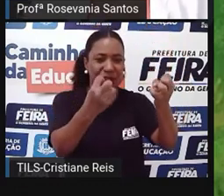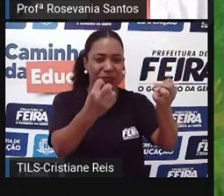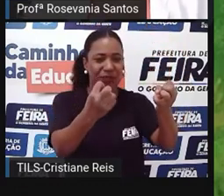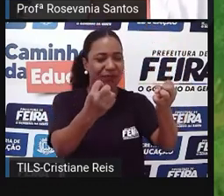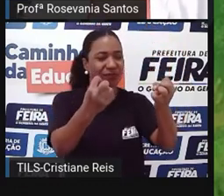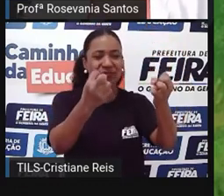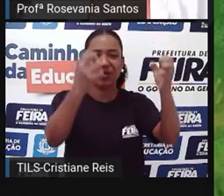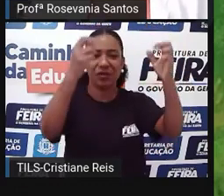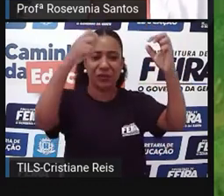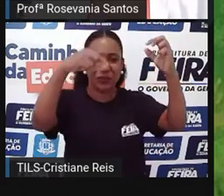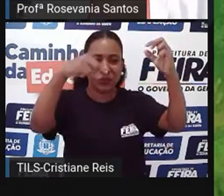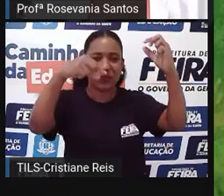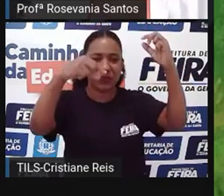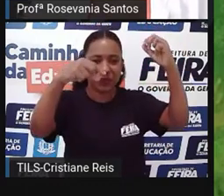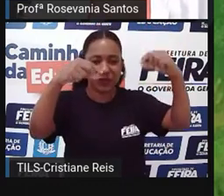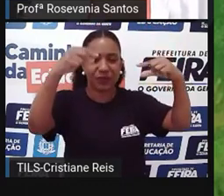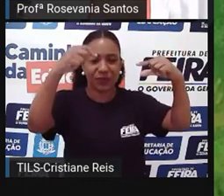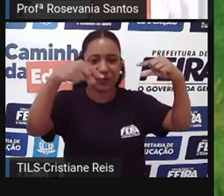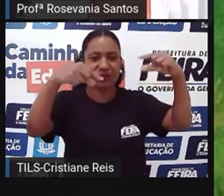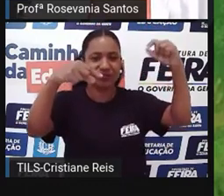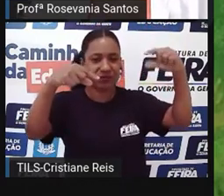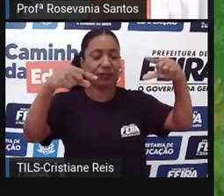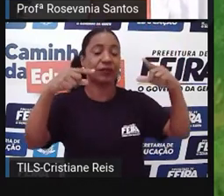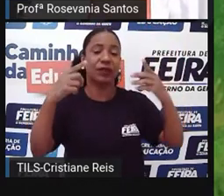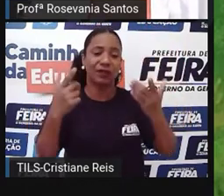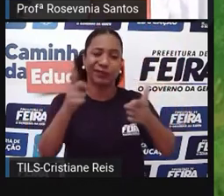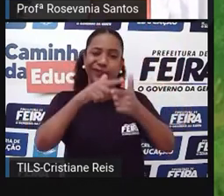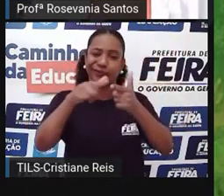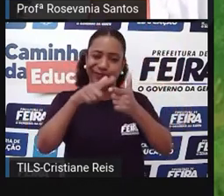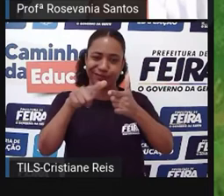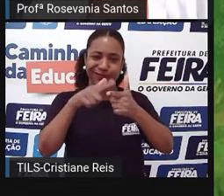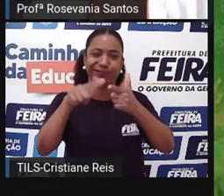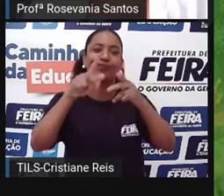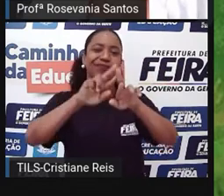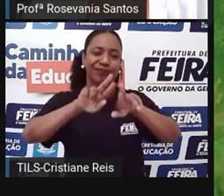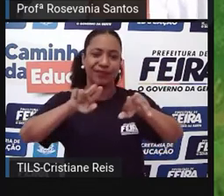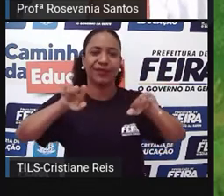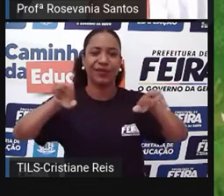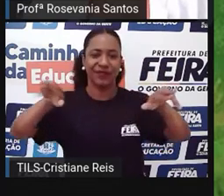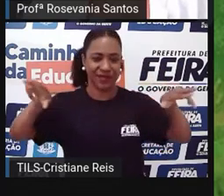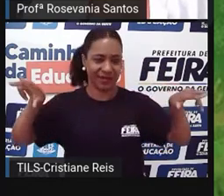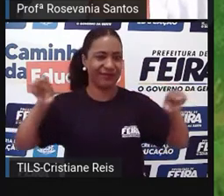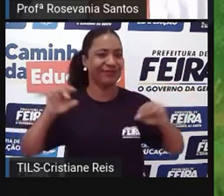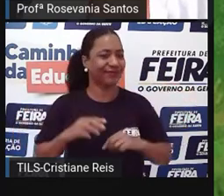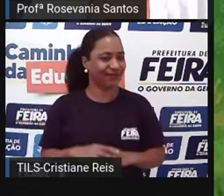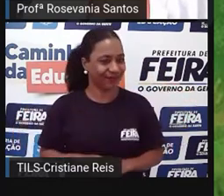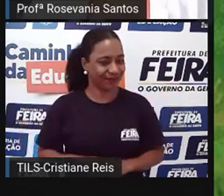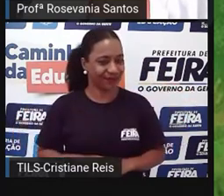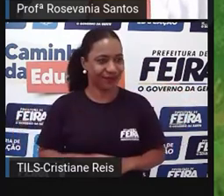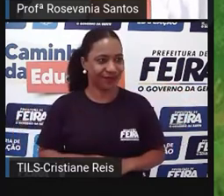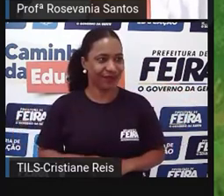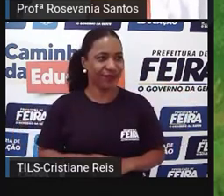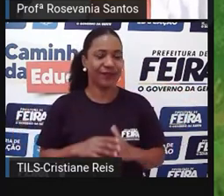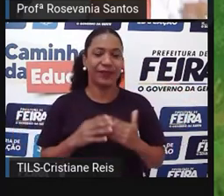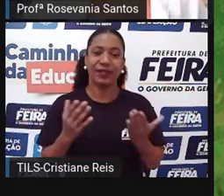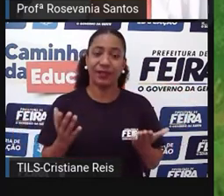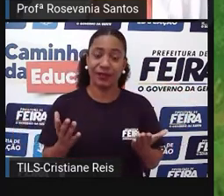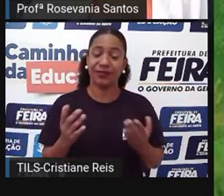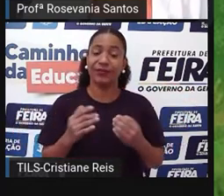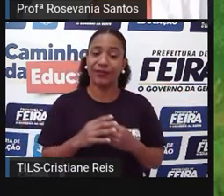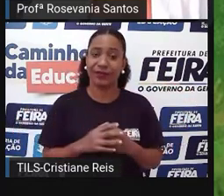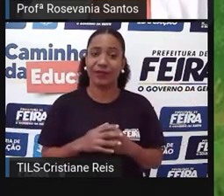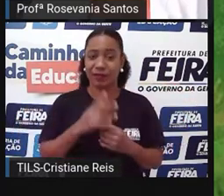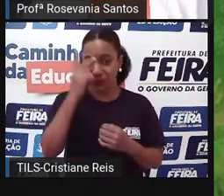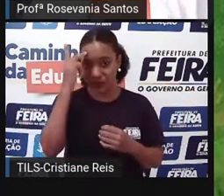aqui, de elementos naturais, que impede que a água se concentre nessa região. Então, essa pergunta aqui, sempre